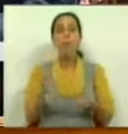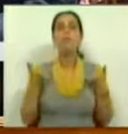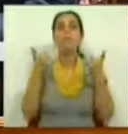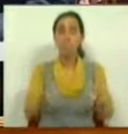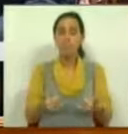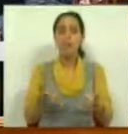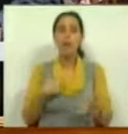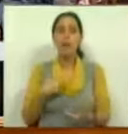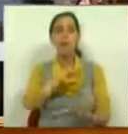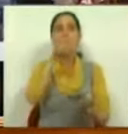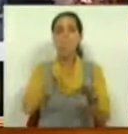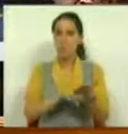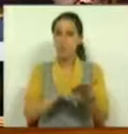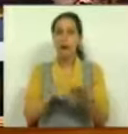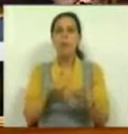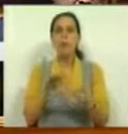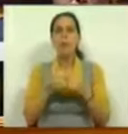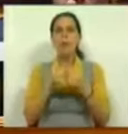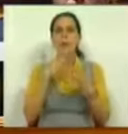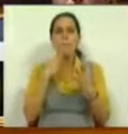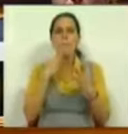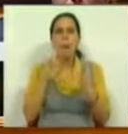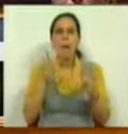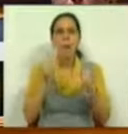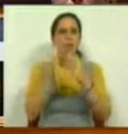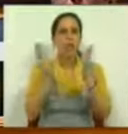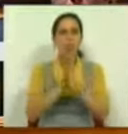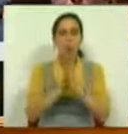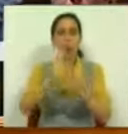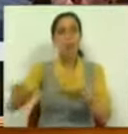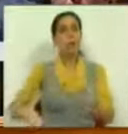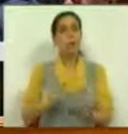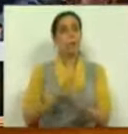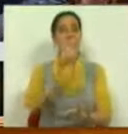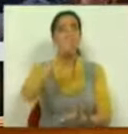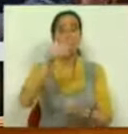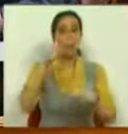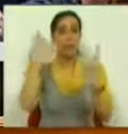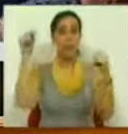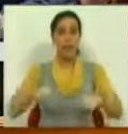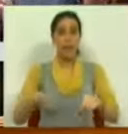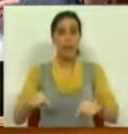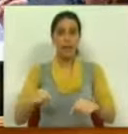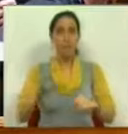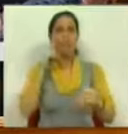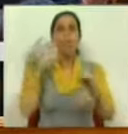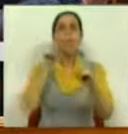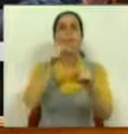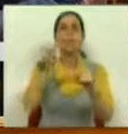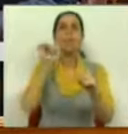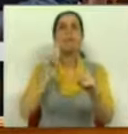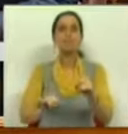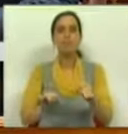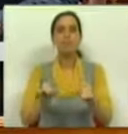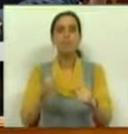Nós vamos viabilizar a quase totalidade das propostas que o Partido Socialista aqui traz, precisamente na perspectiva